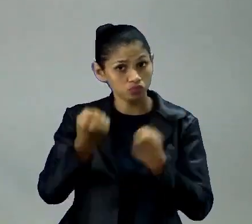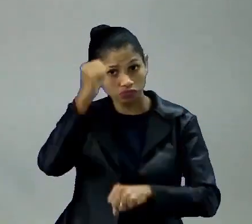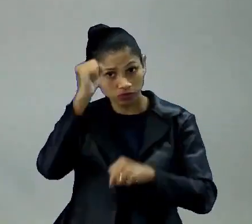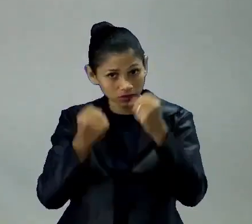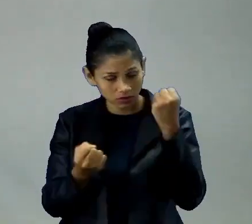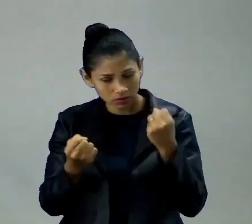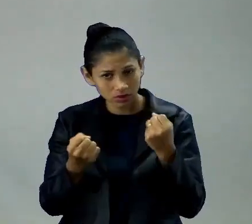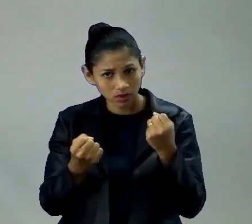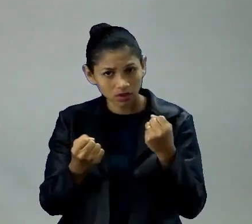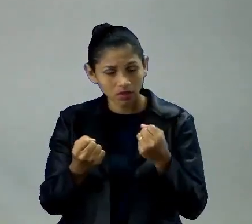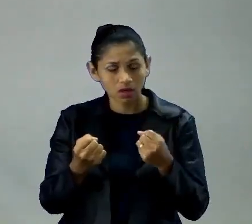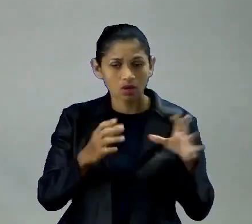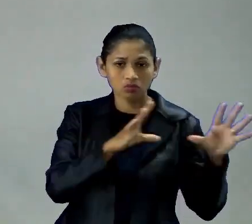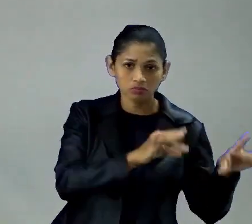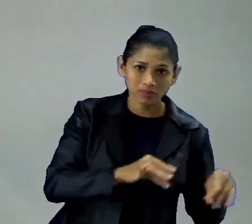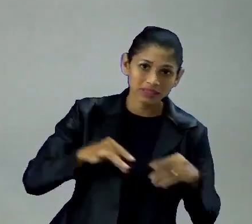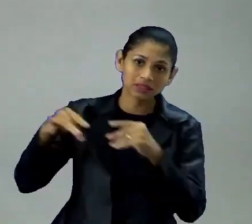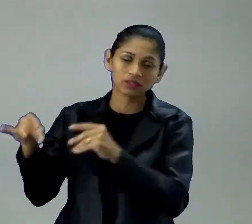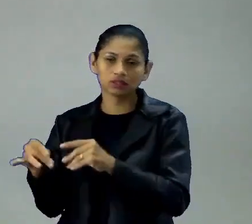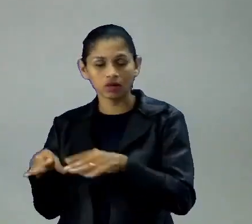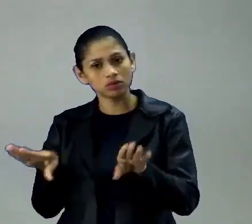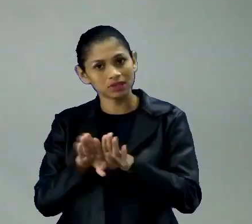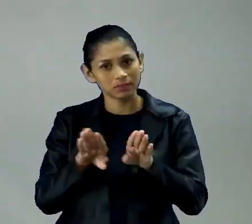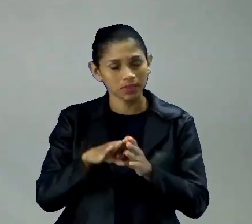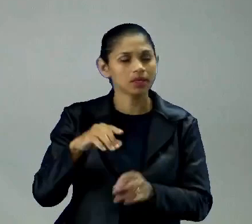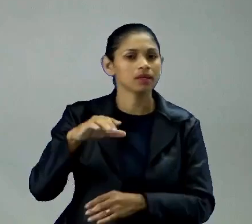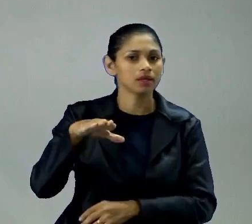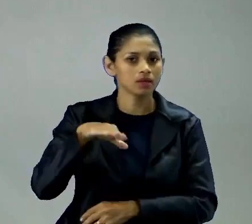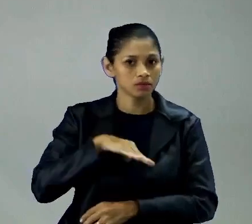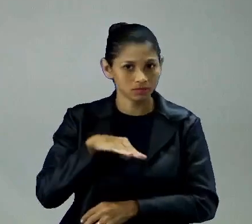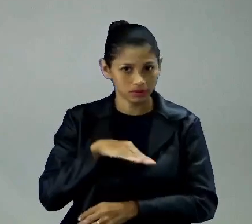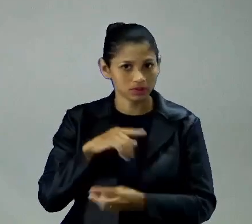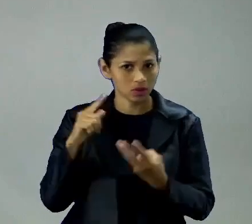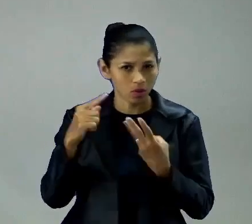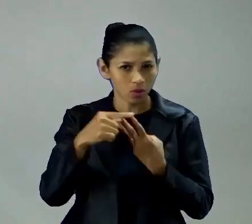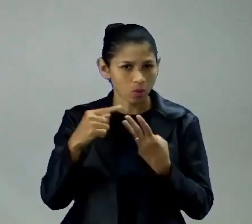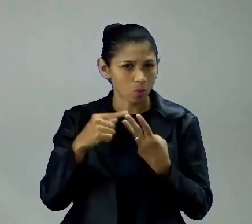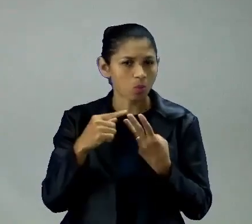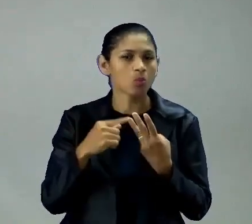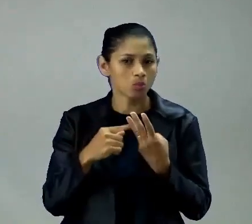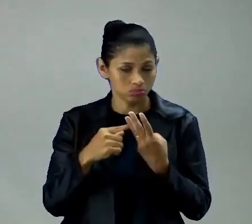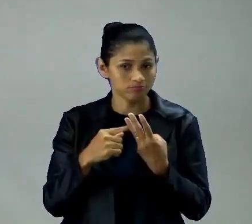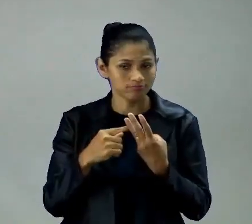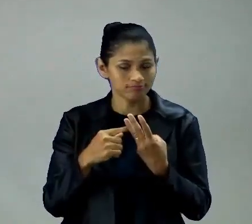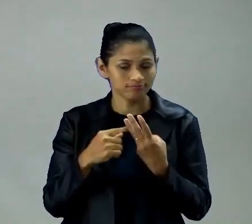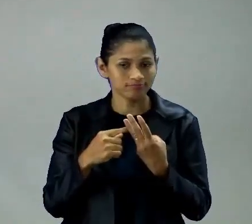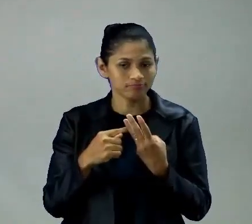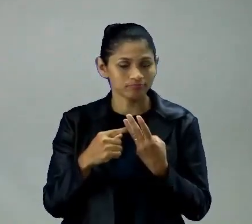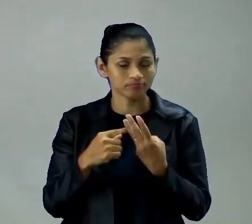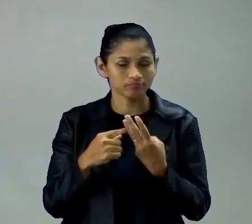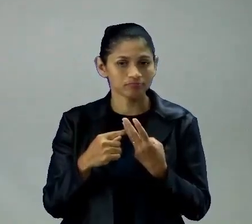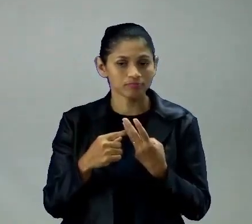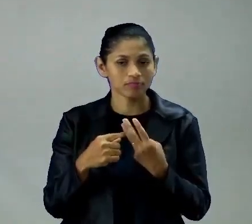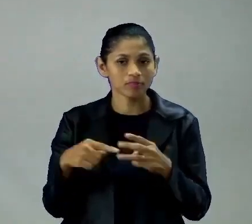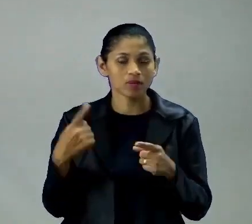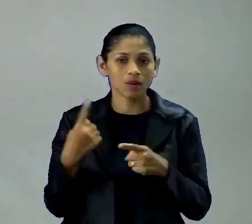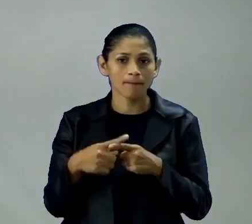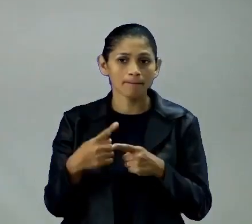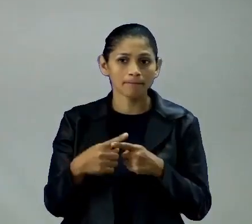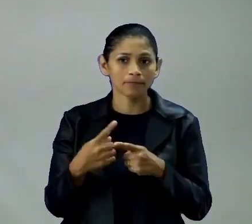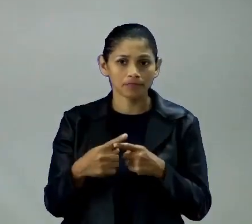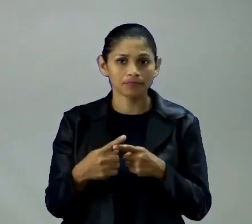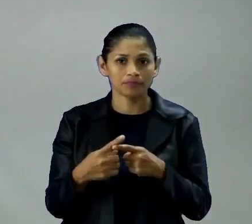migração e urbanização, né, porque através aí das instalações das indústrias acontece o quê? As pessoas vão